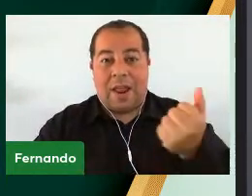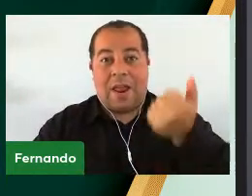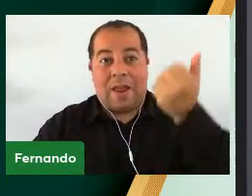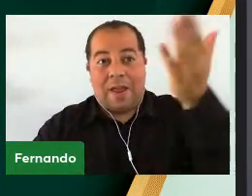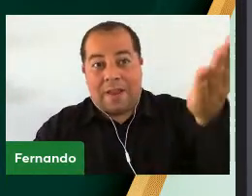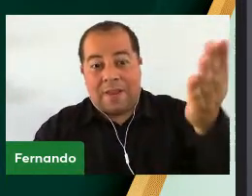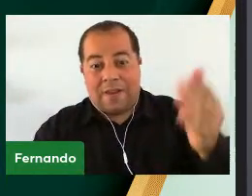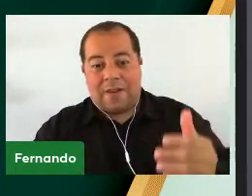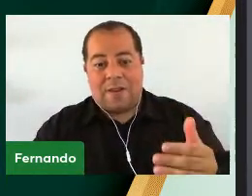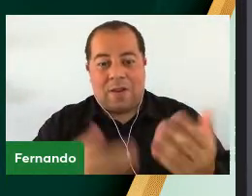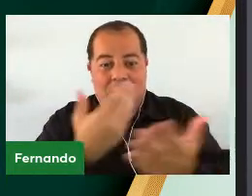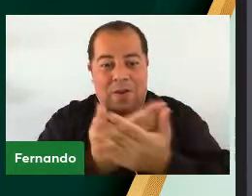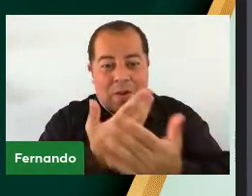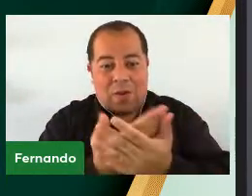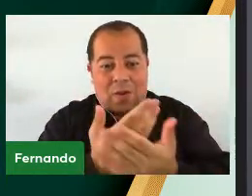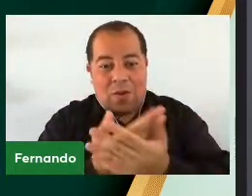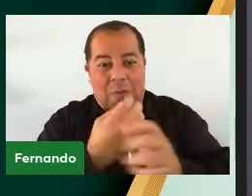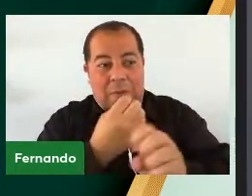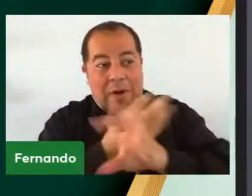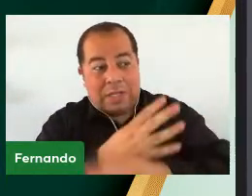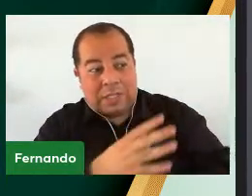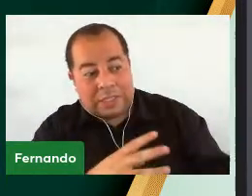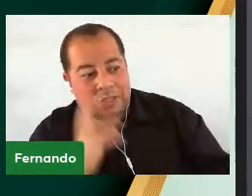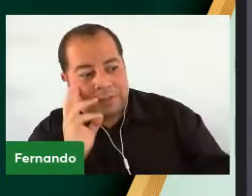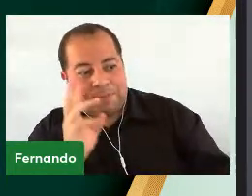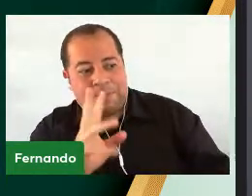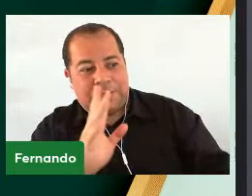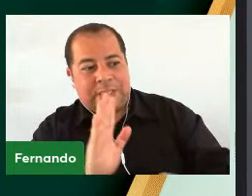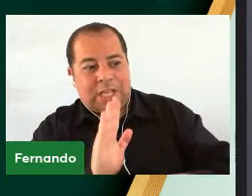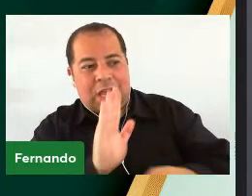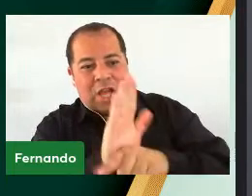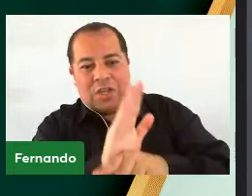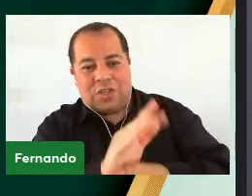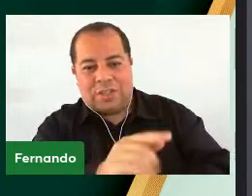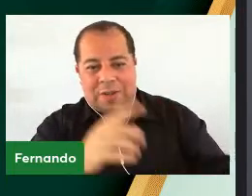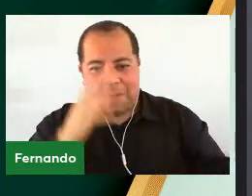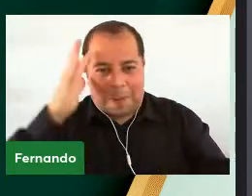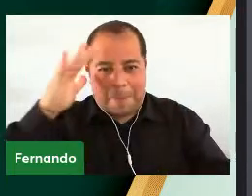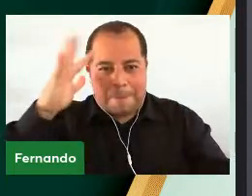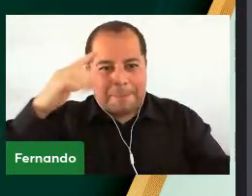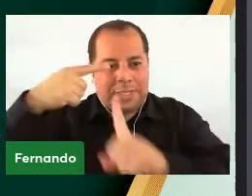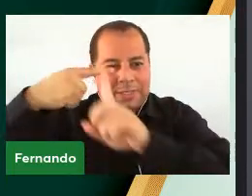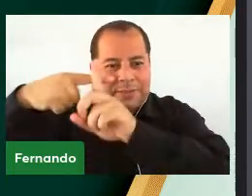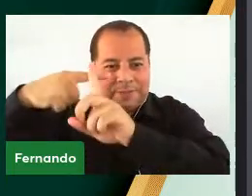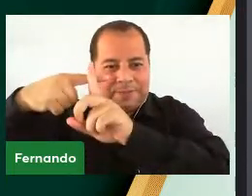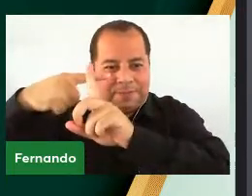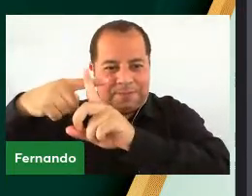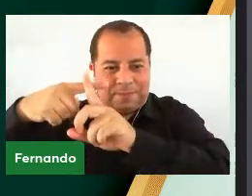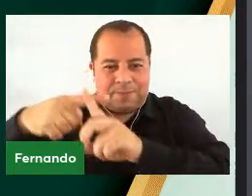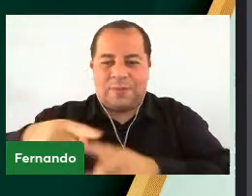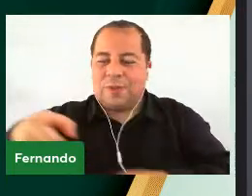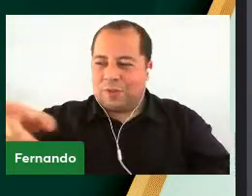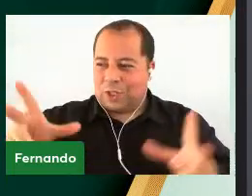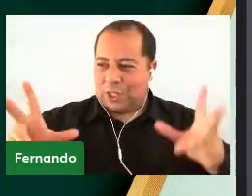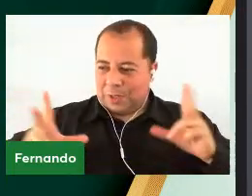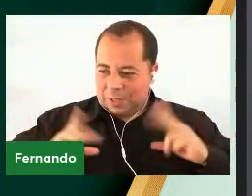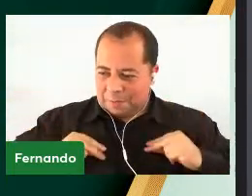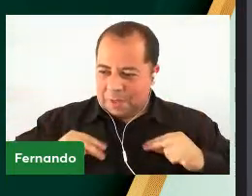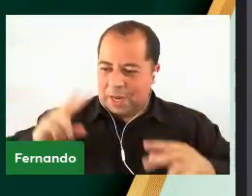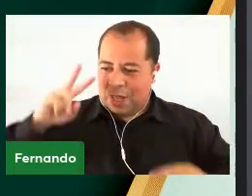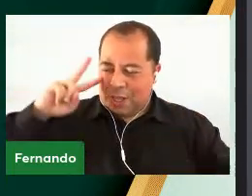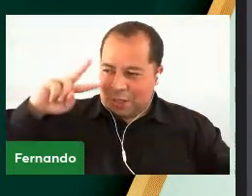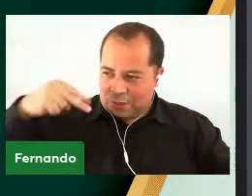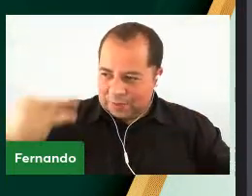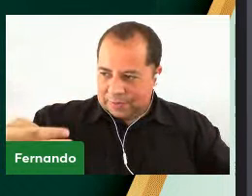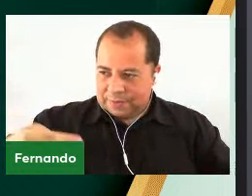Enquanto vocês estavam Numa aula virtual Sempre No melhor pensamento Positivo por vocês Vocês merecem muito Nosso reconhecimento